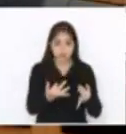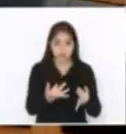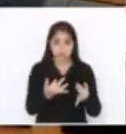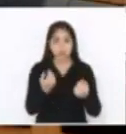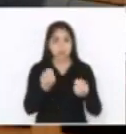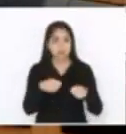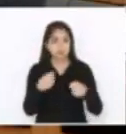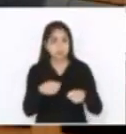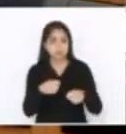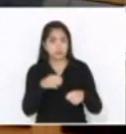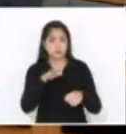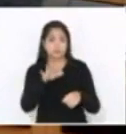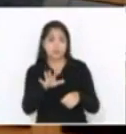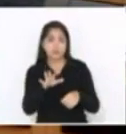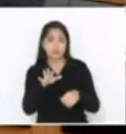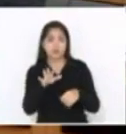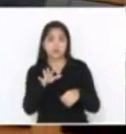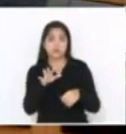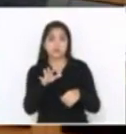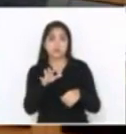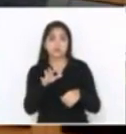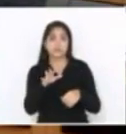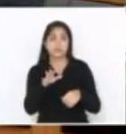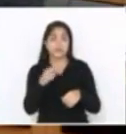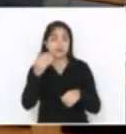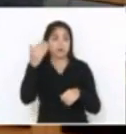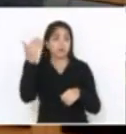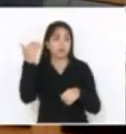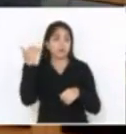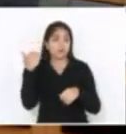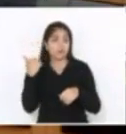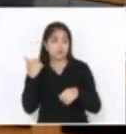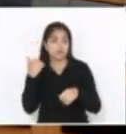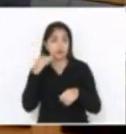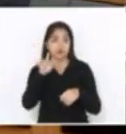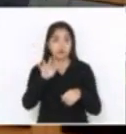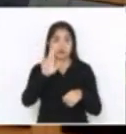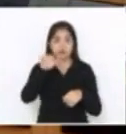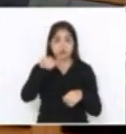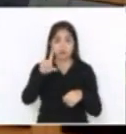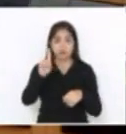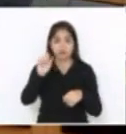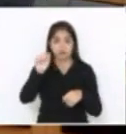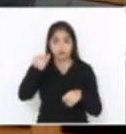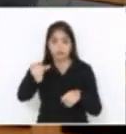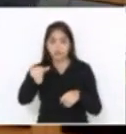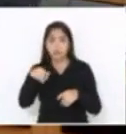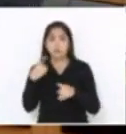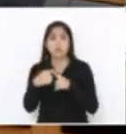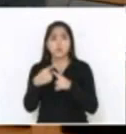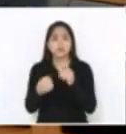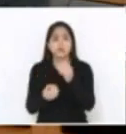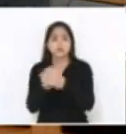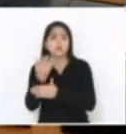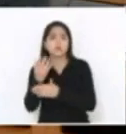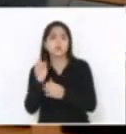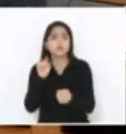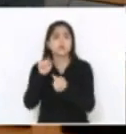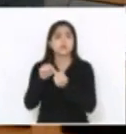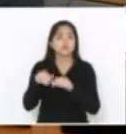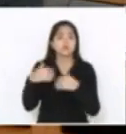Nós temos que voltar lá para a concepção do FUNDAM, de por que ele foi criado e qual era o seu objetivo.